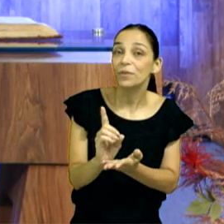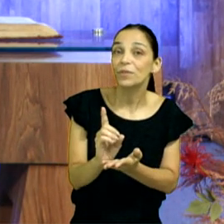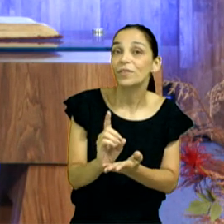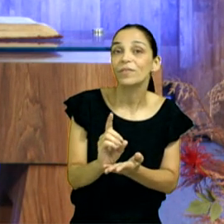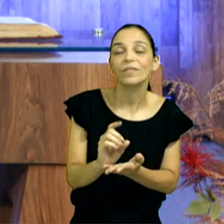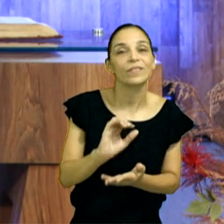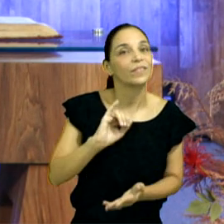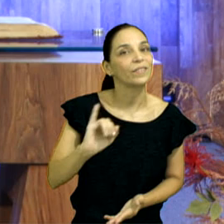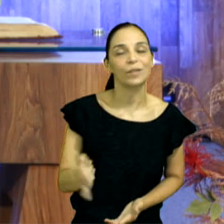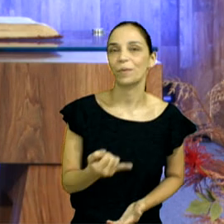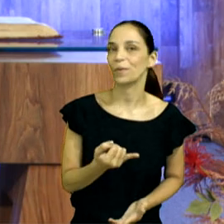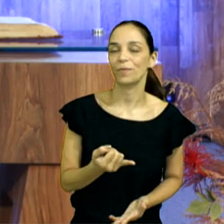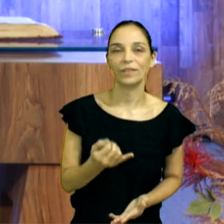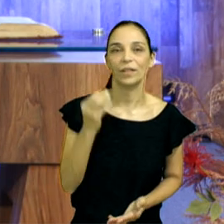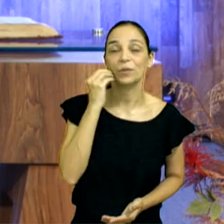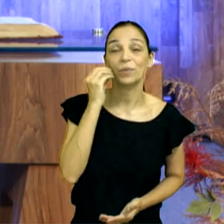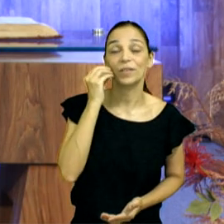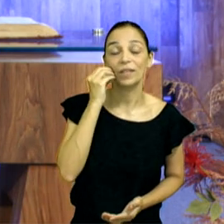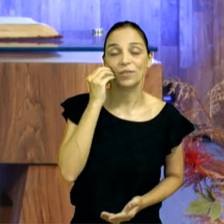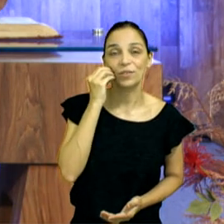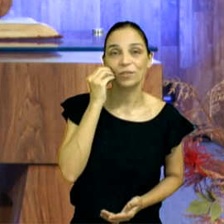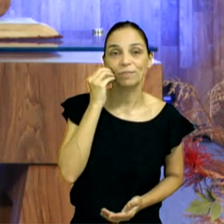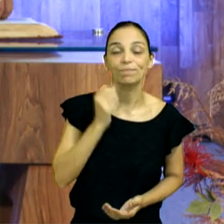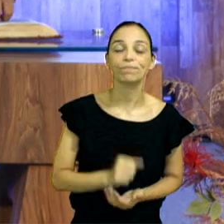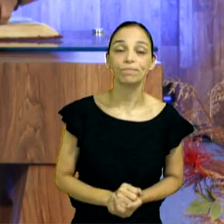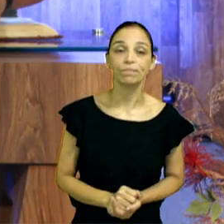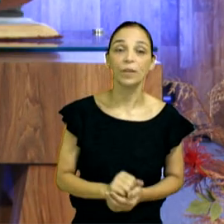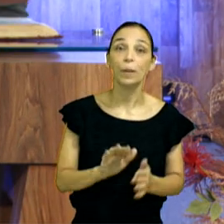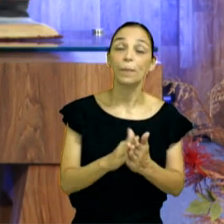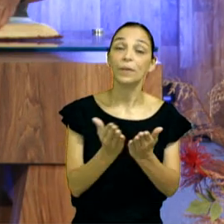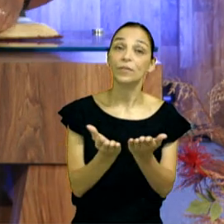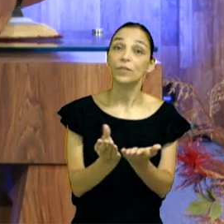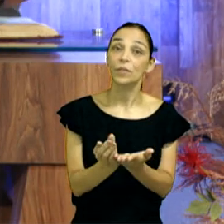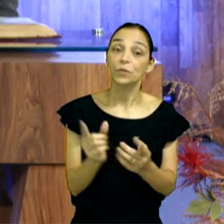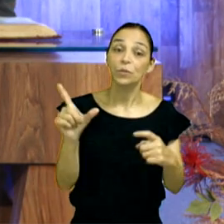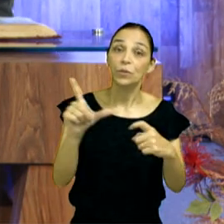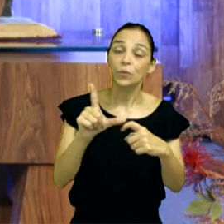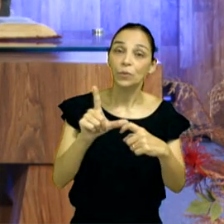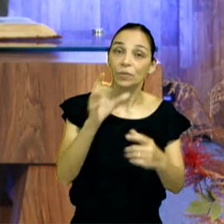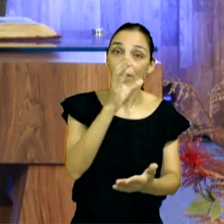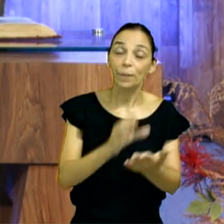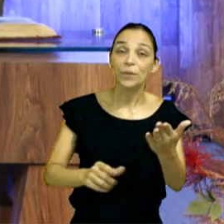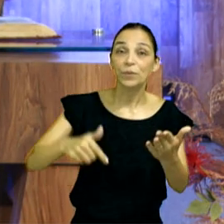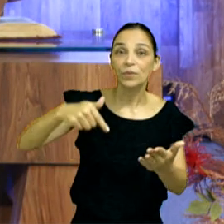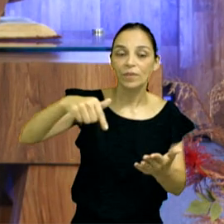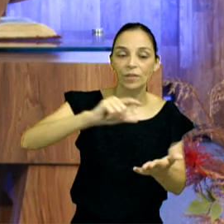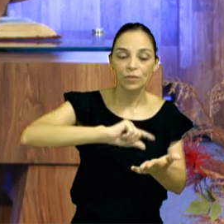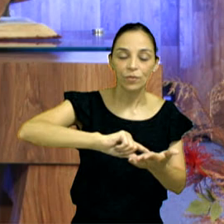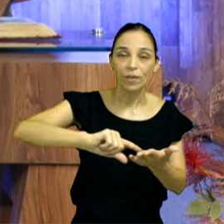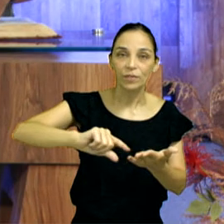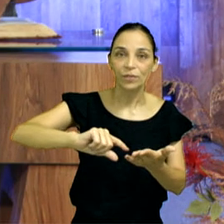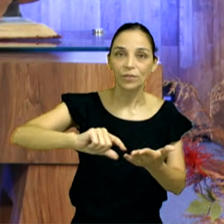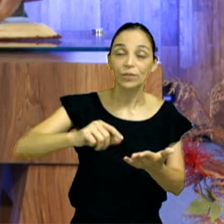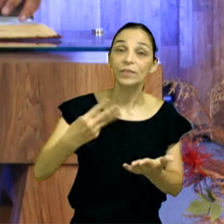Amém? Lucas 7, abra lá comigo Lucas 7, verso 37.